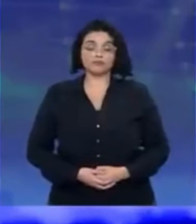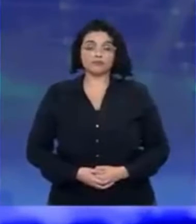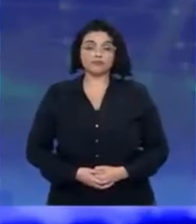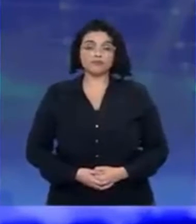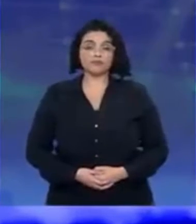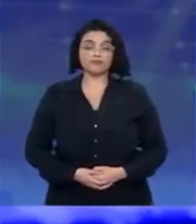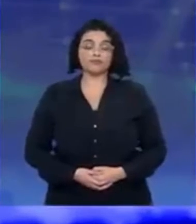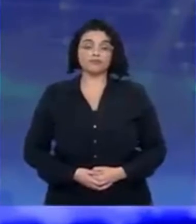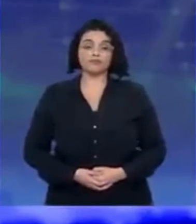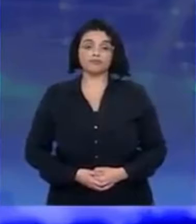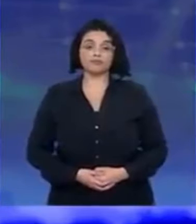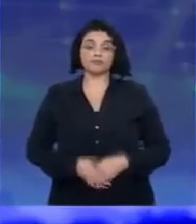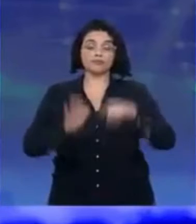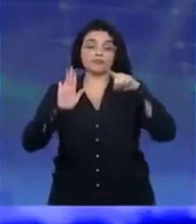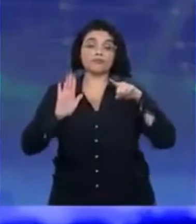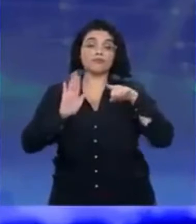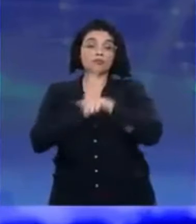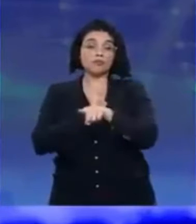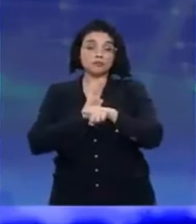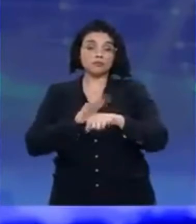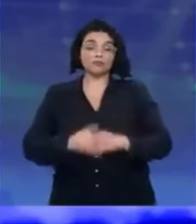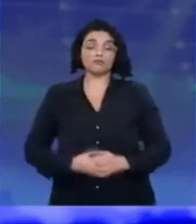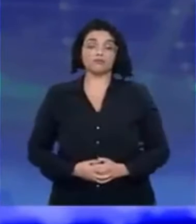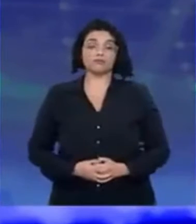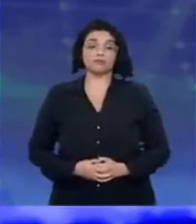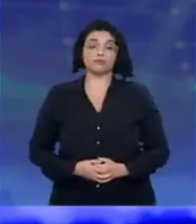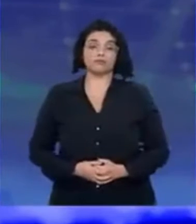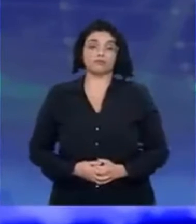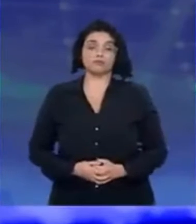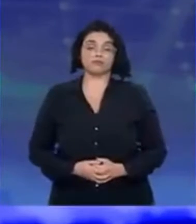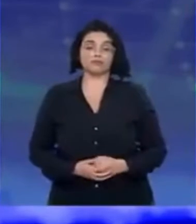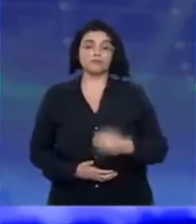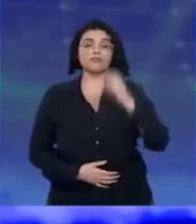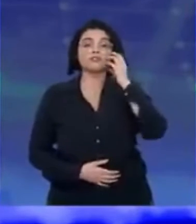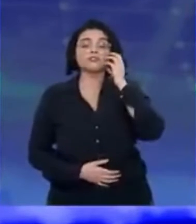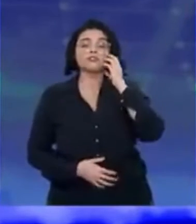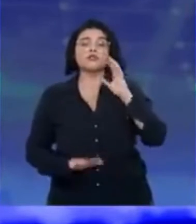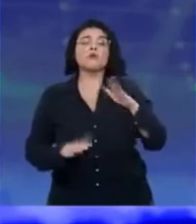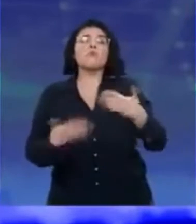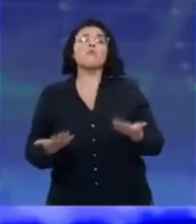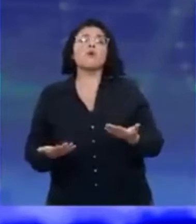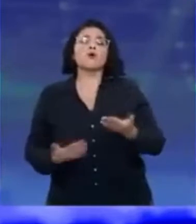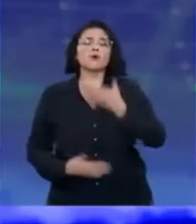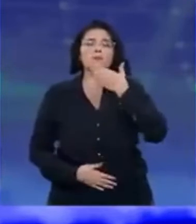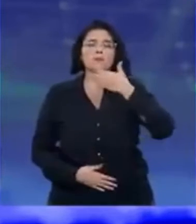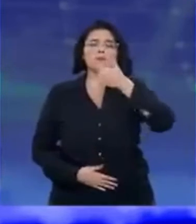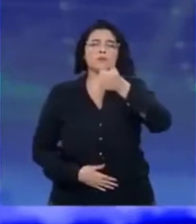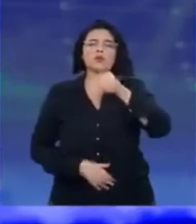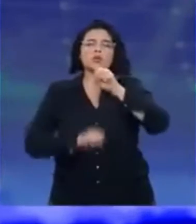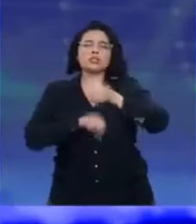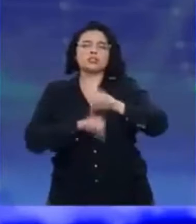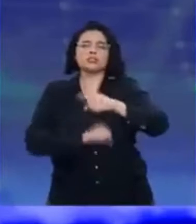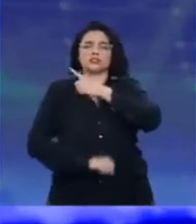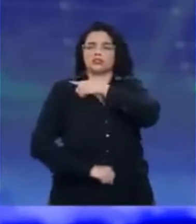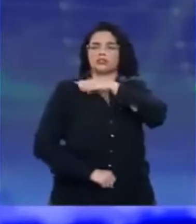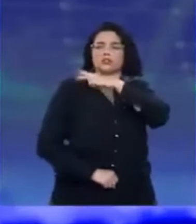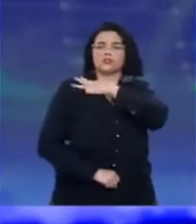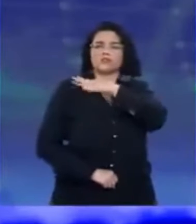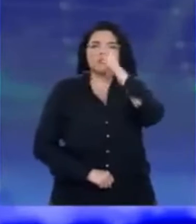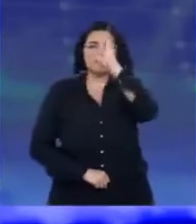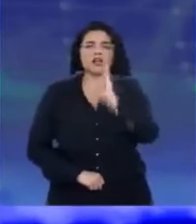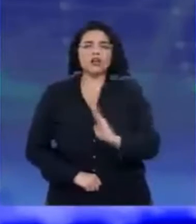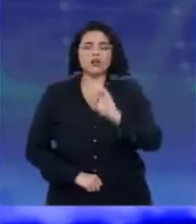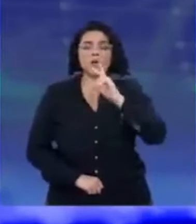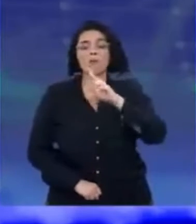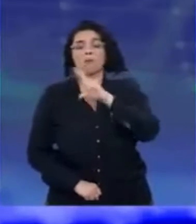Eu gostaria de fazer uma pergunta, que é se o Tarcísio sabe qual é o melhor ensino médio do Brasil, se é público ou